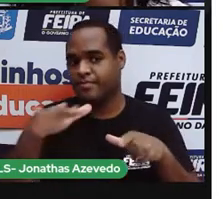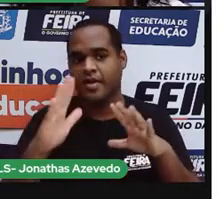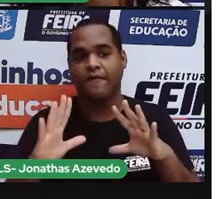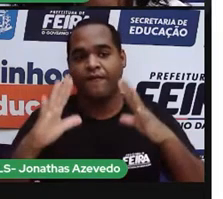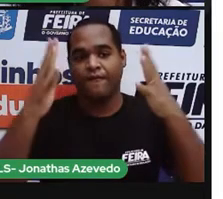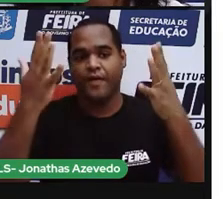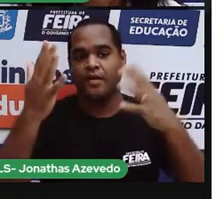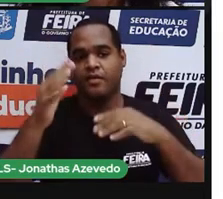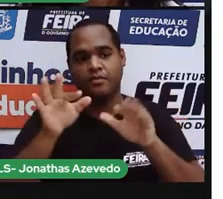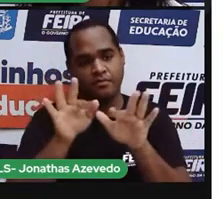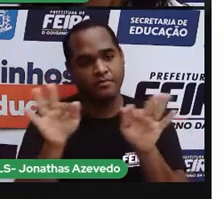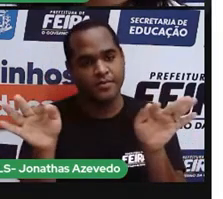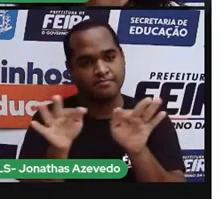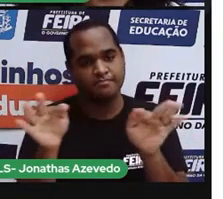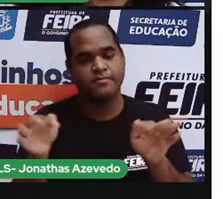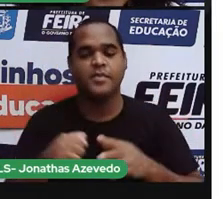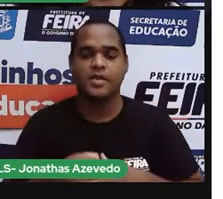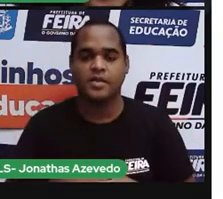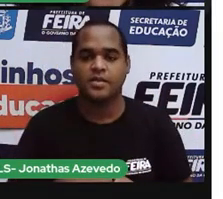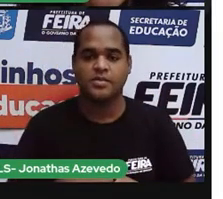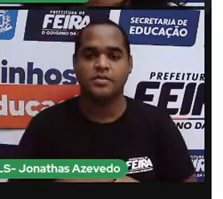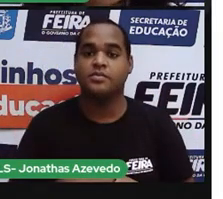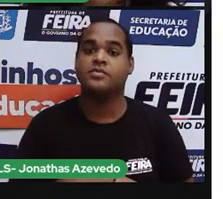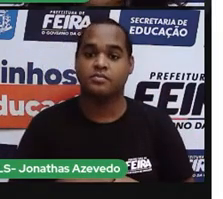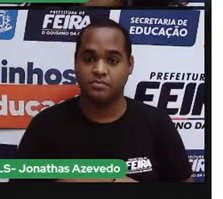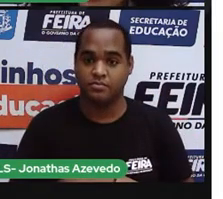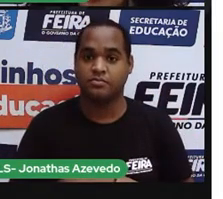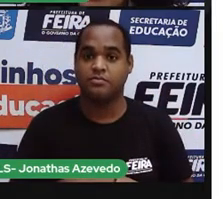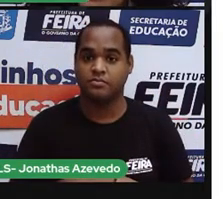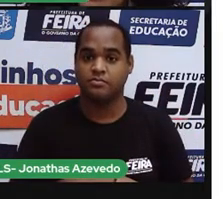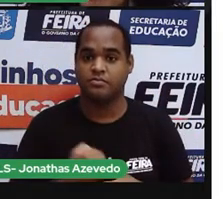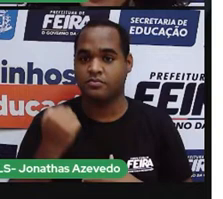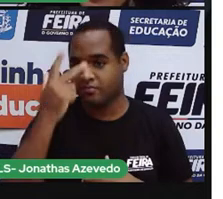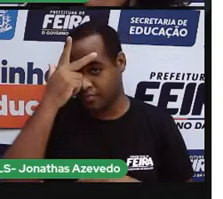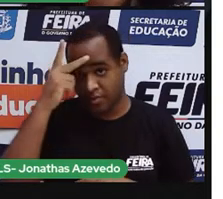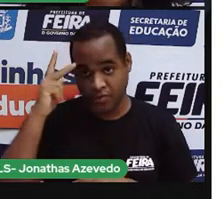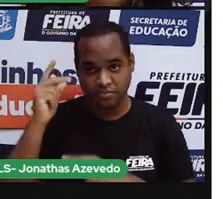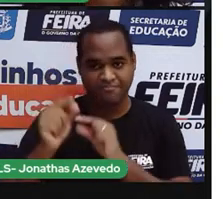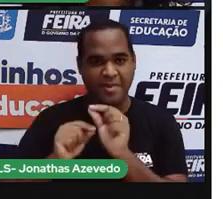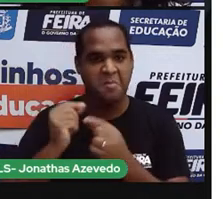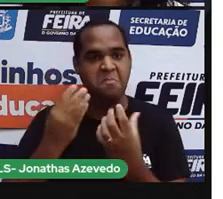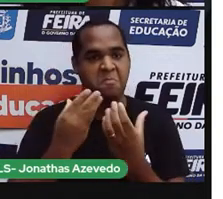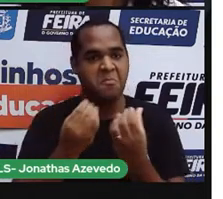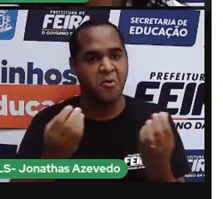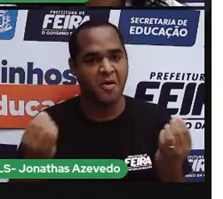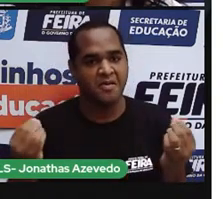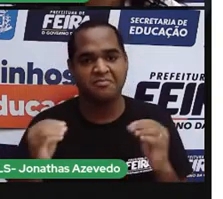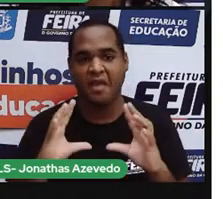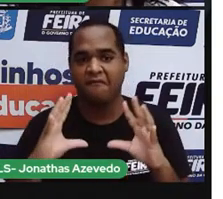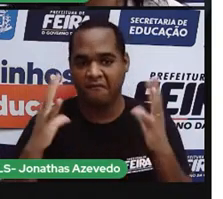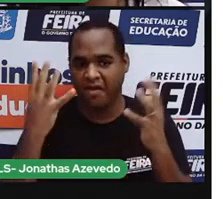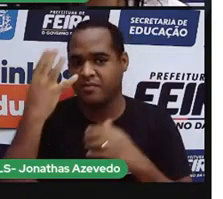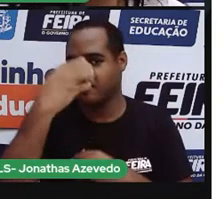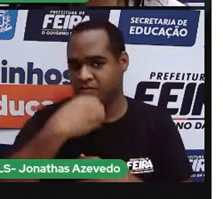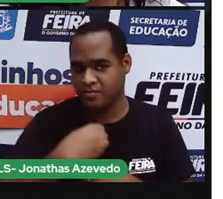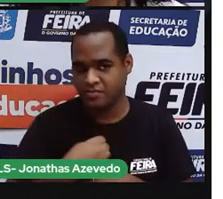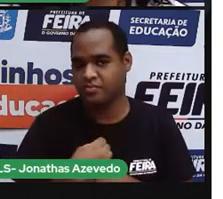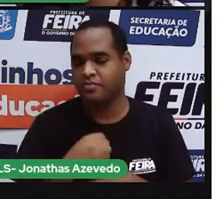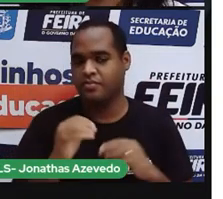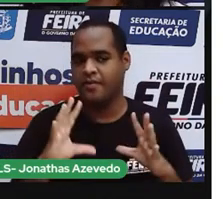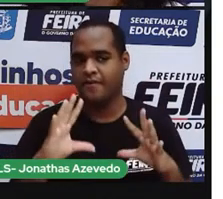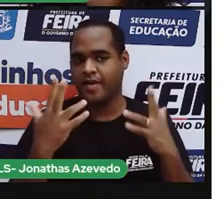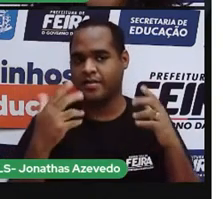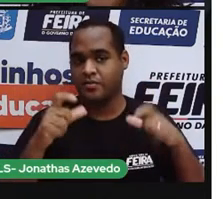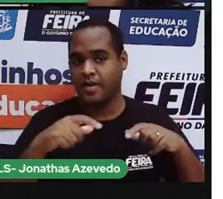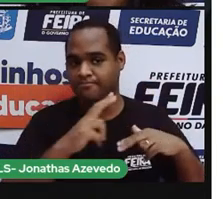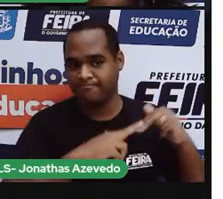Unidos. Muito concorrida, muito bonita a festa. Então, essa é uma festa junina